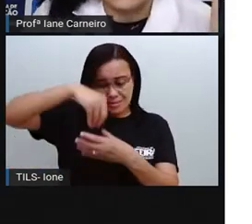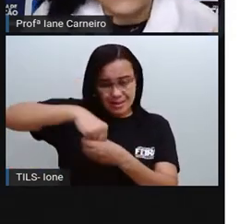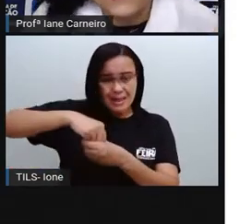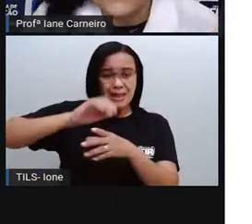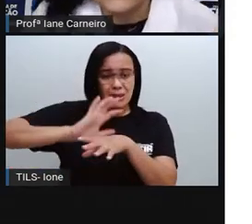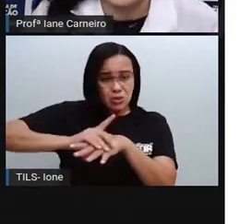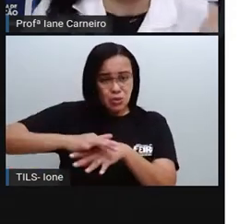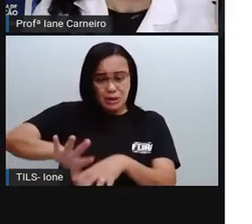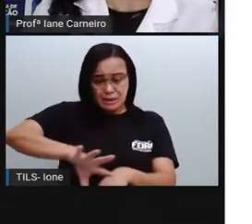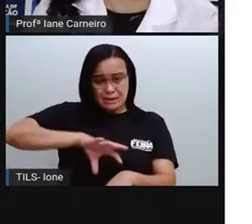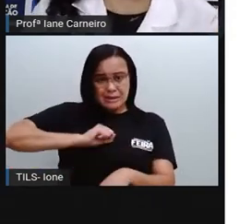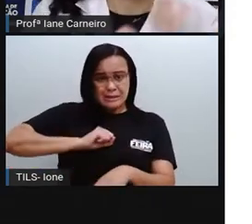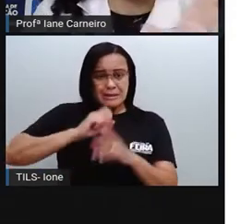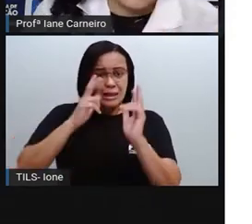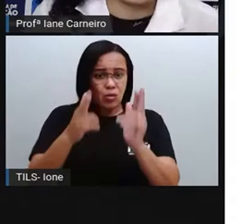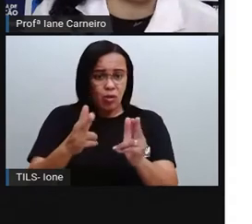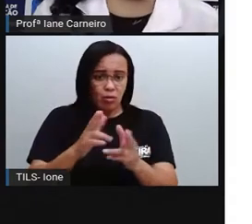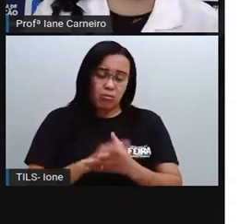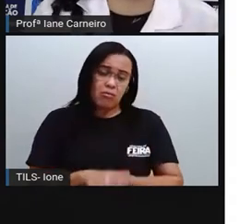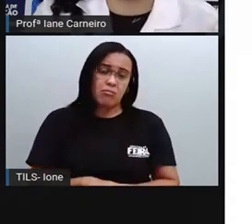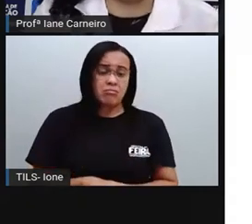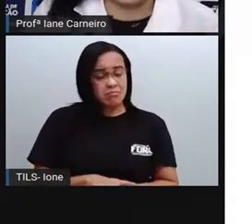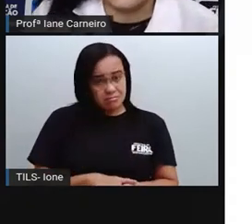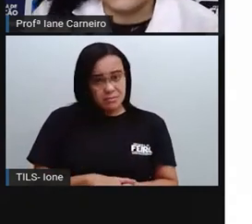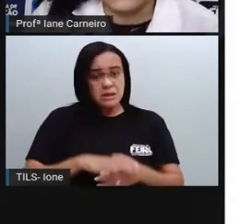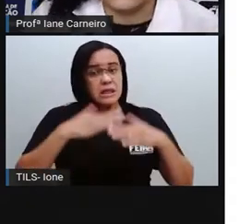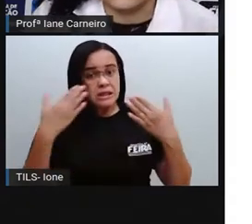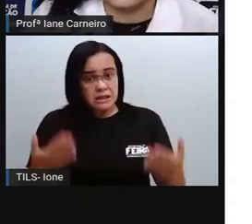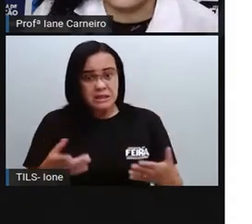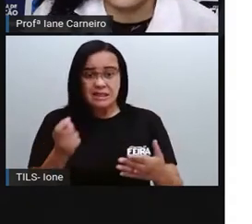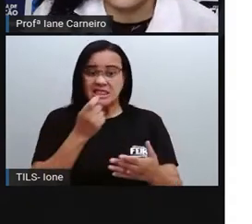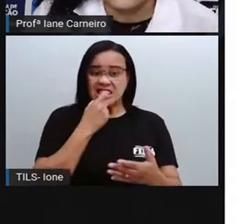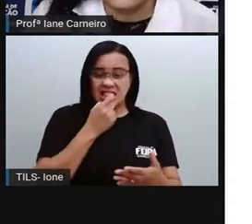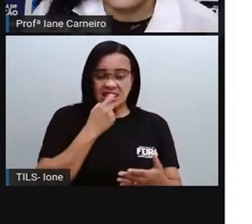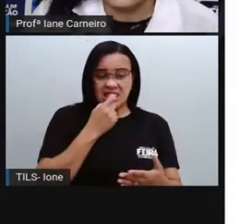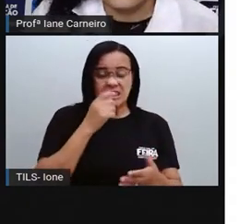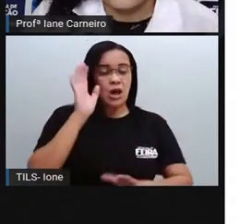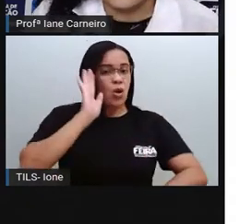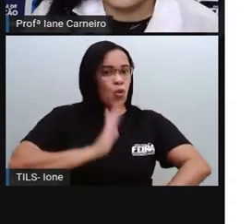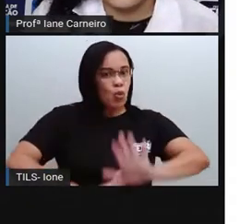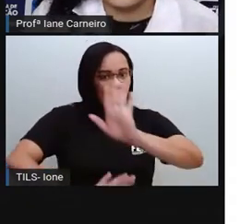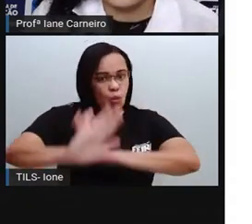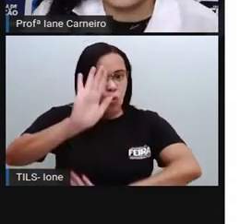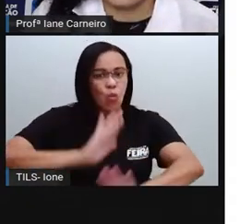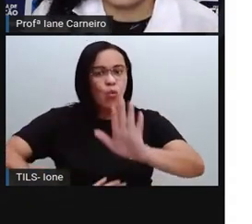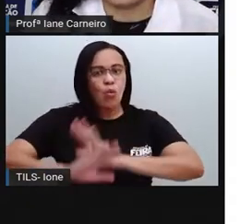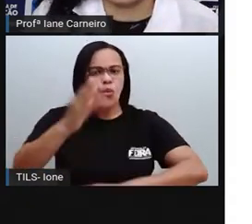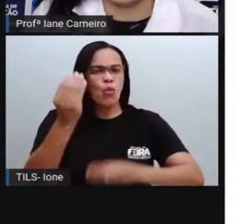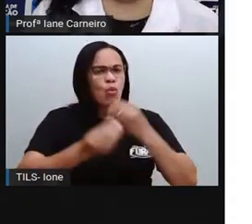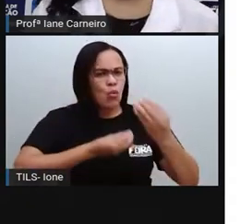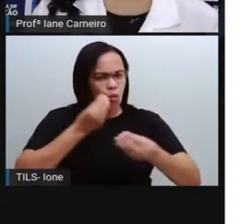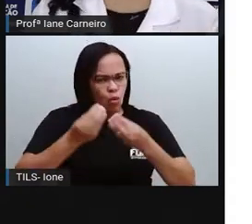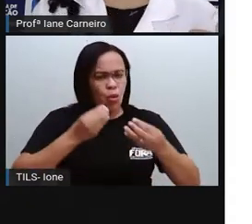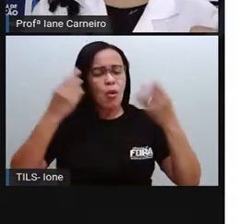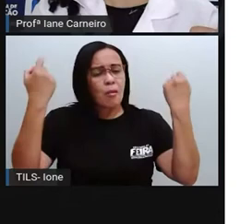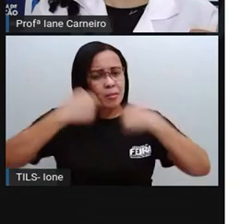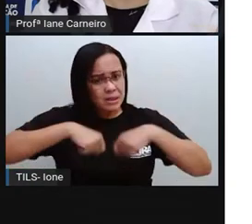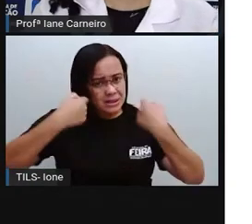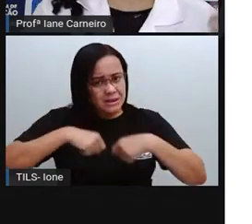descartamos os plásticos que nós utilizamos, está certo? Deixa eu passar aqui, pronto.